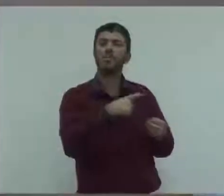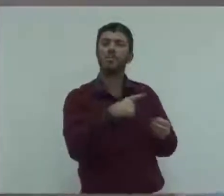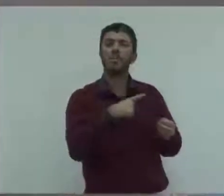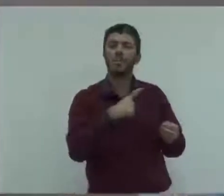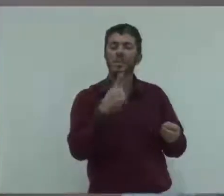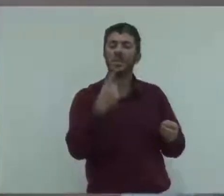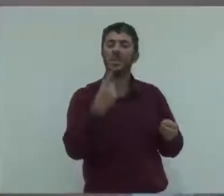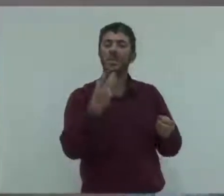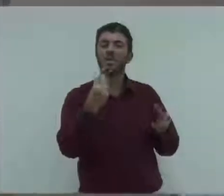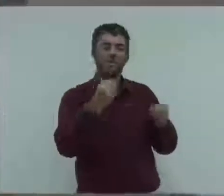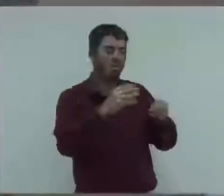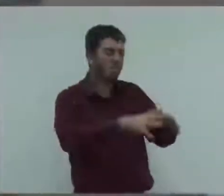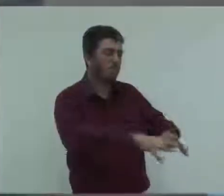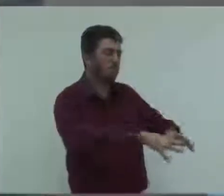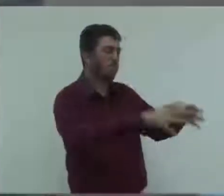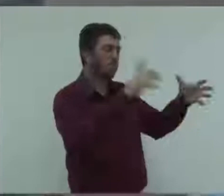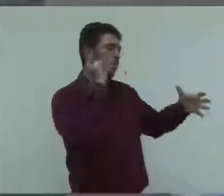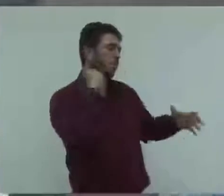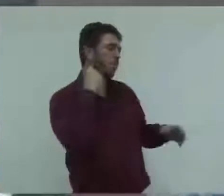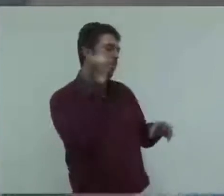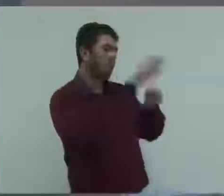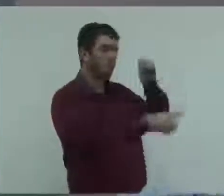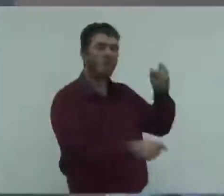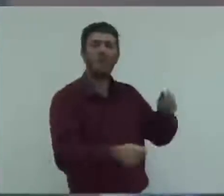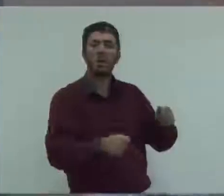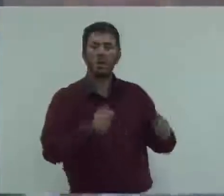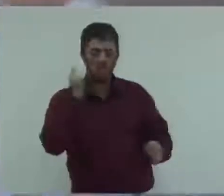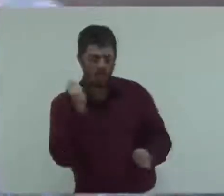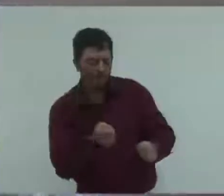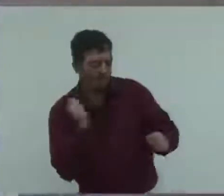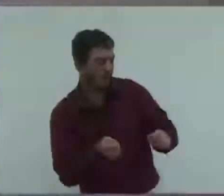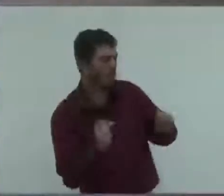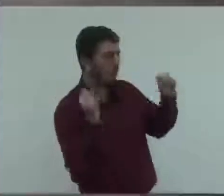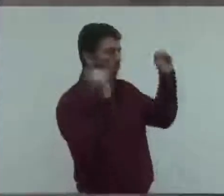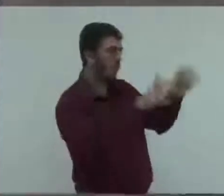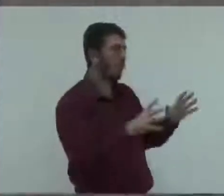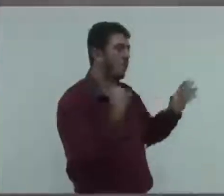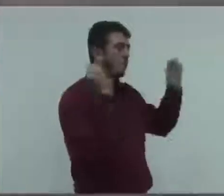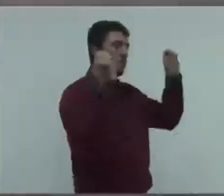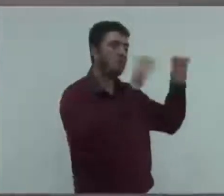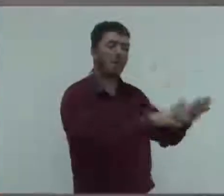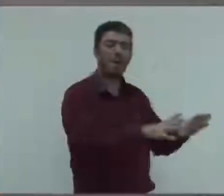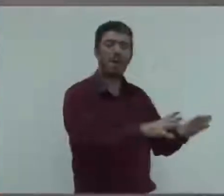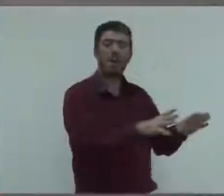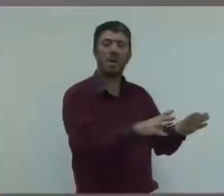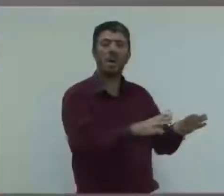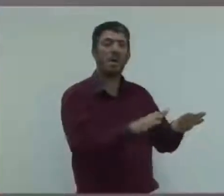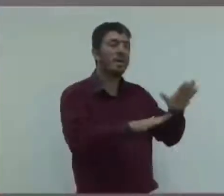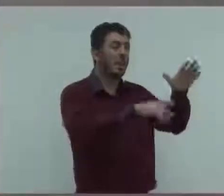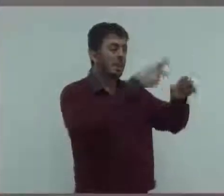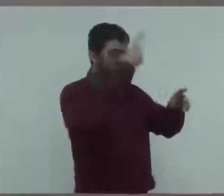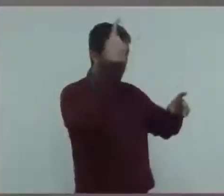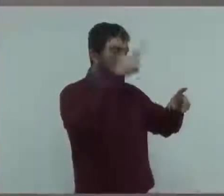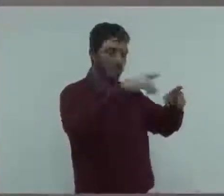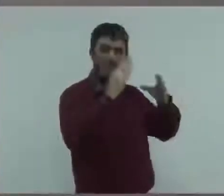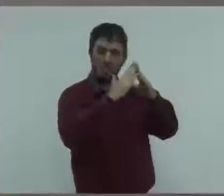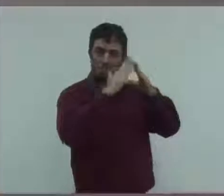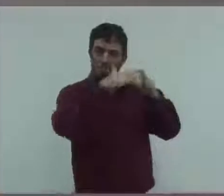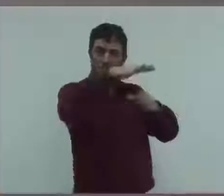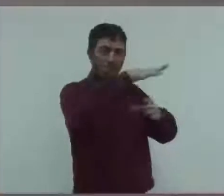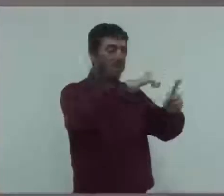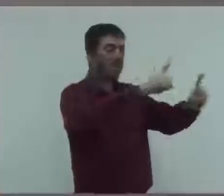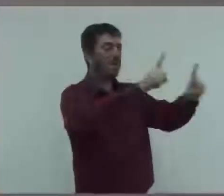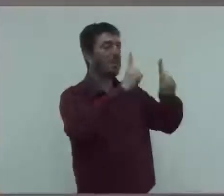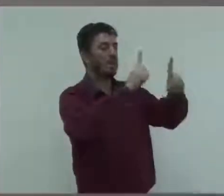prejudicando o trânsito até as pessoas entrarem em suas casas. Recebi áudio também de reclamações. Então, fica aqui esse registro para